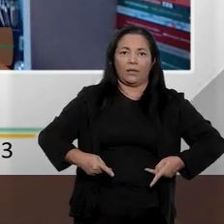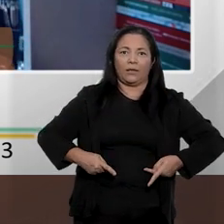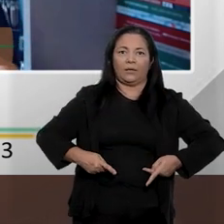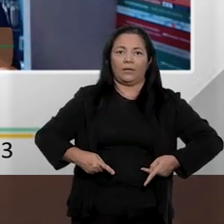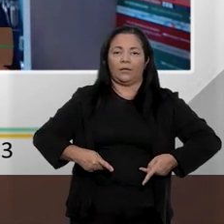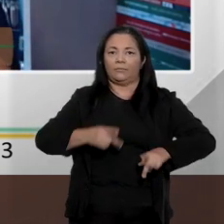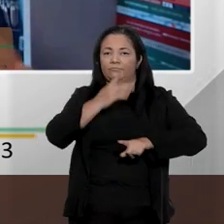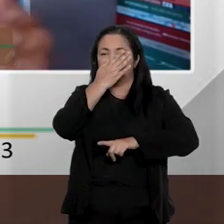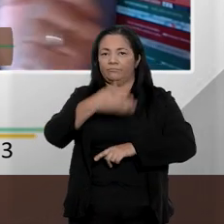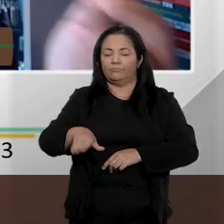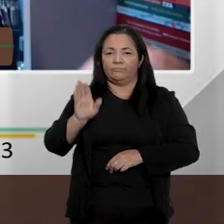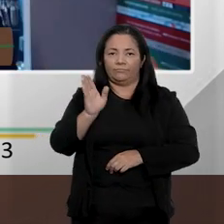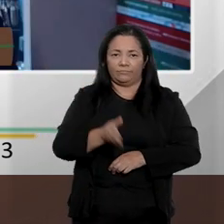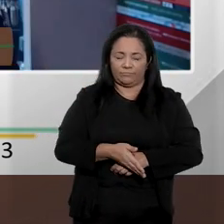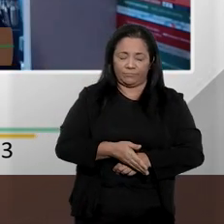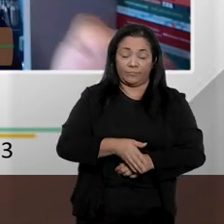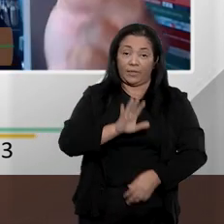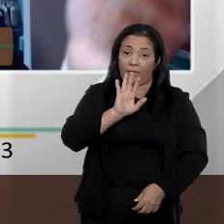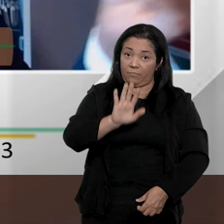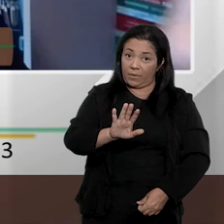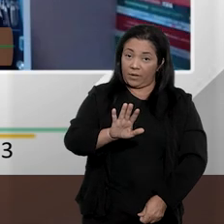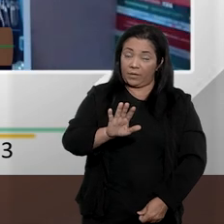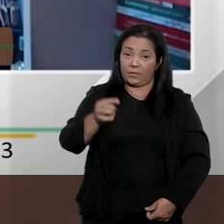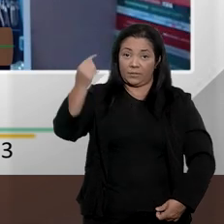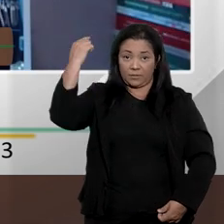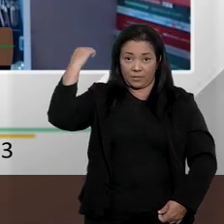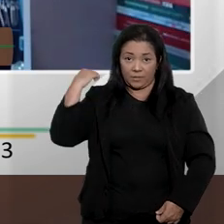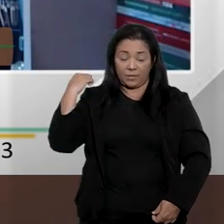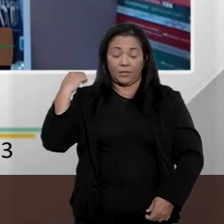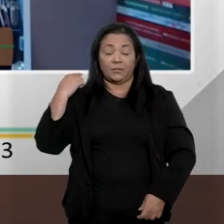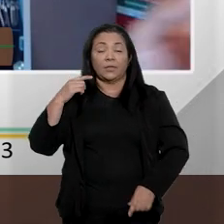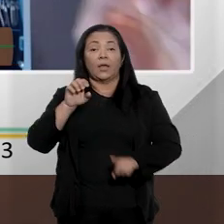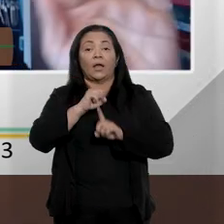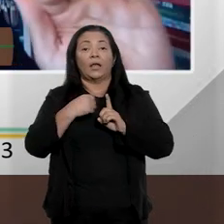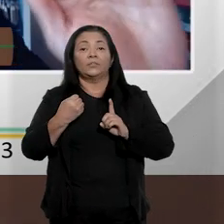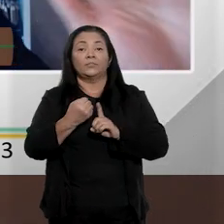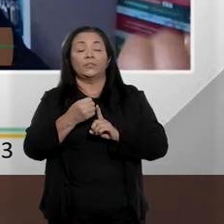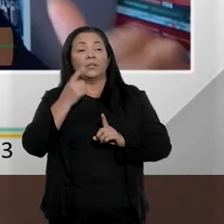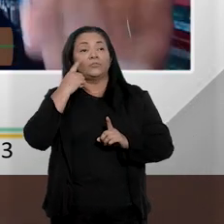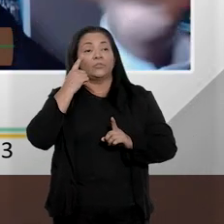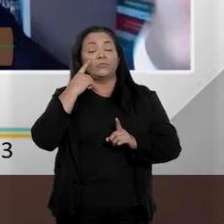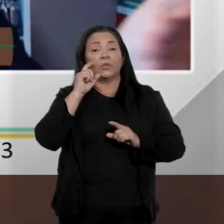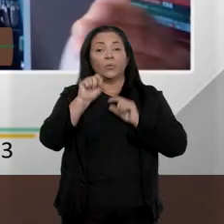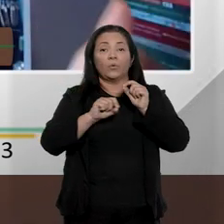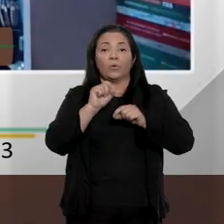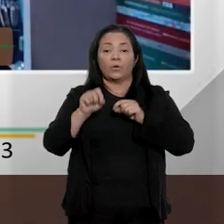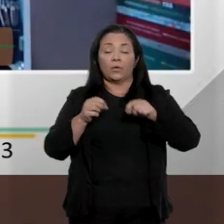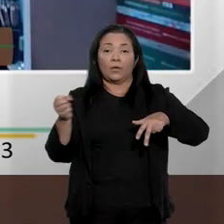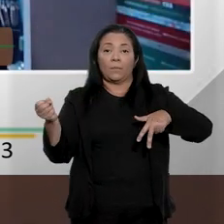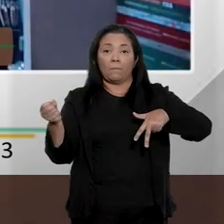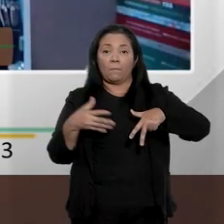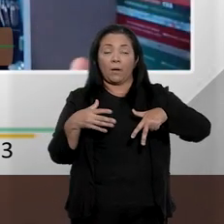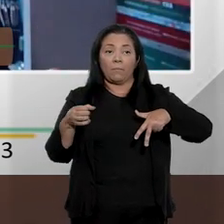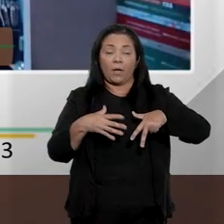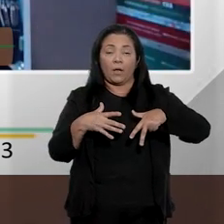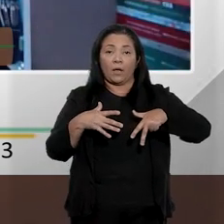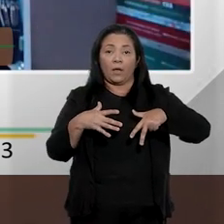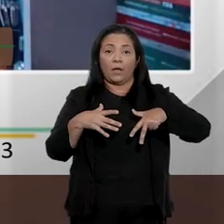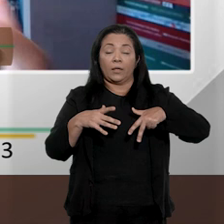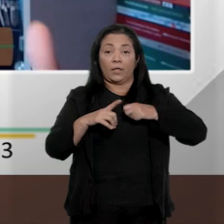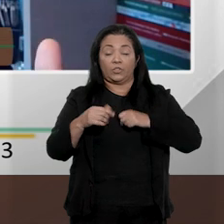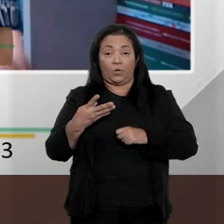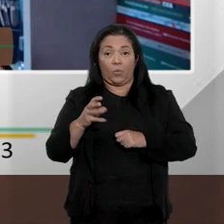evitar aquilo que acontecia com a injúria racial, a tradicional, do 140, parágrafo terceiro,